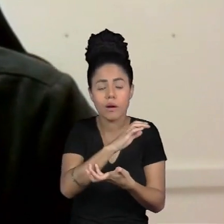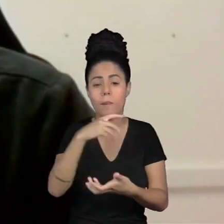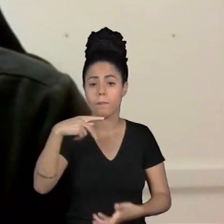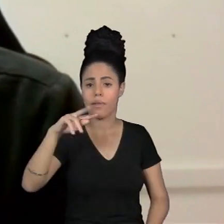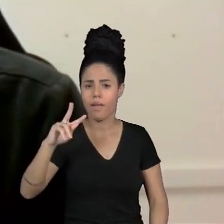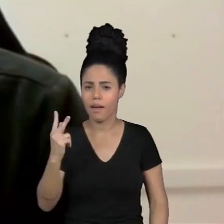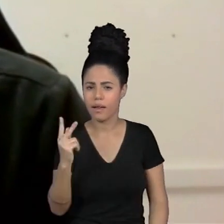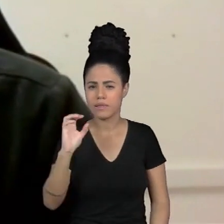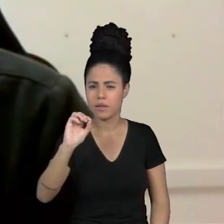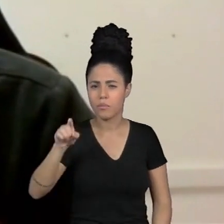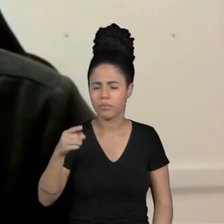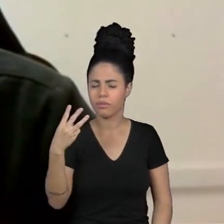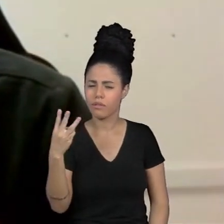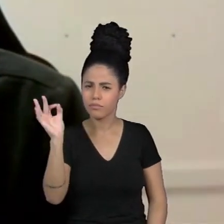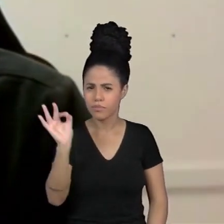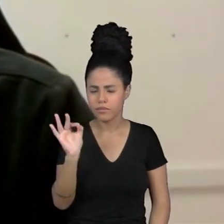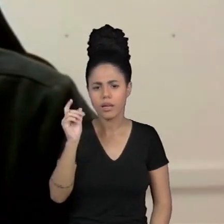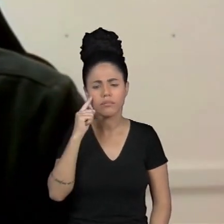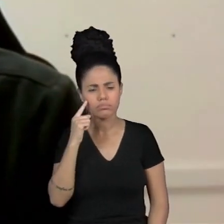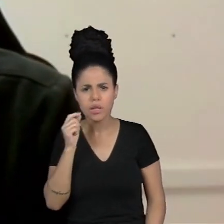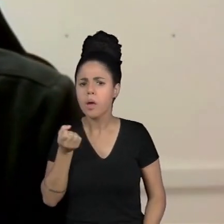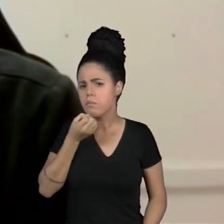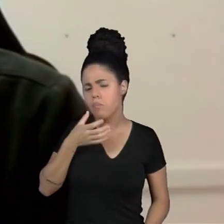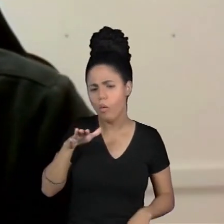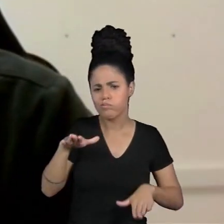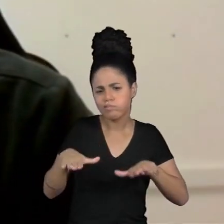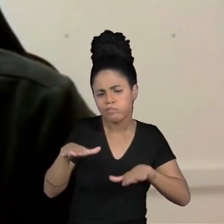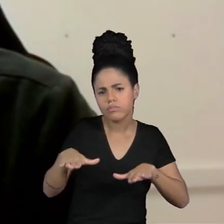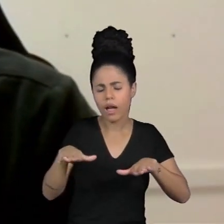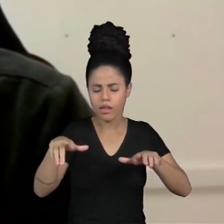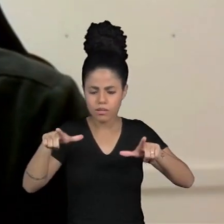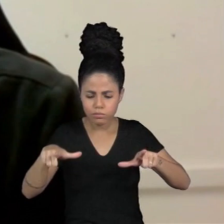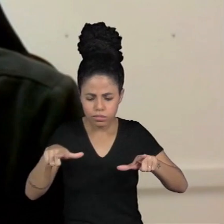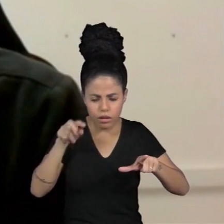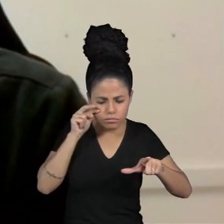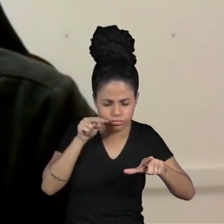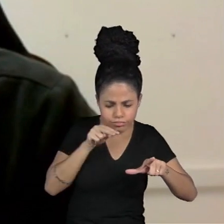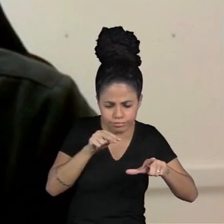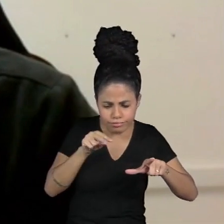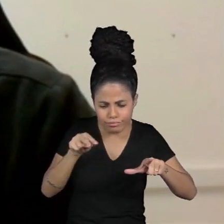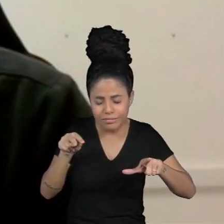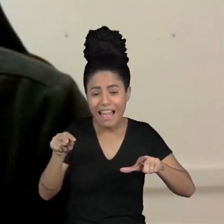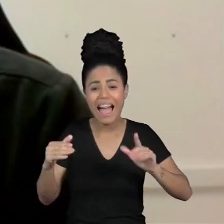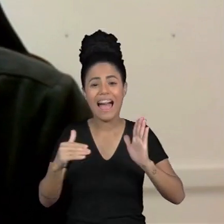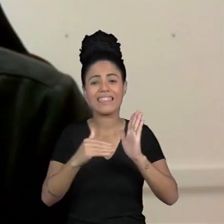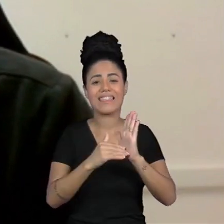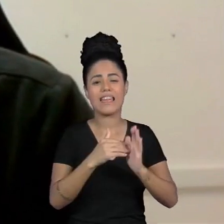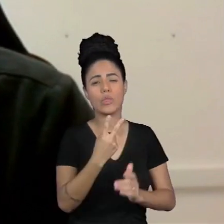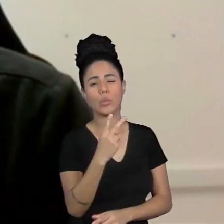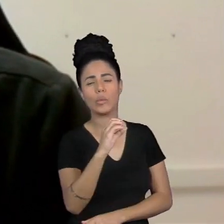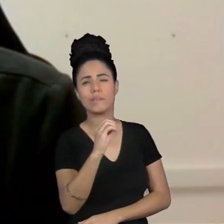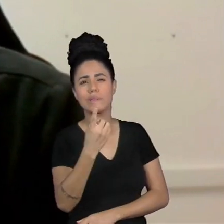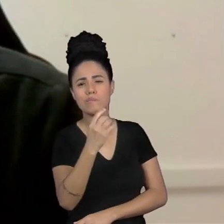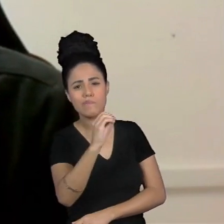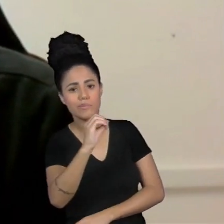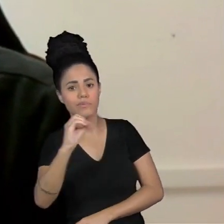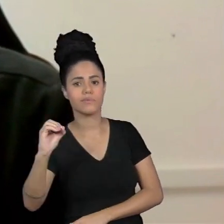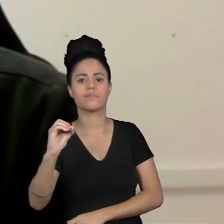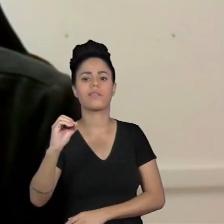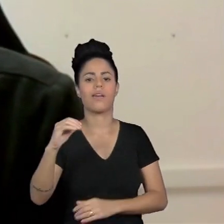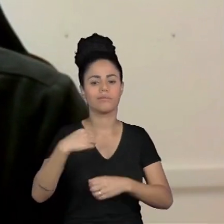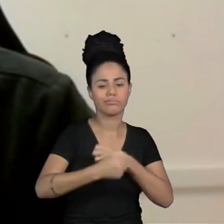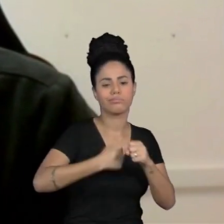unidade esse é um cenário moderado que é esperado para 2100 então o que a gente esperava